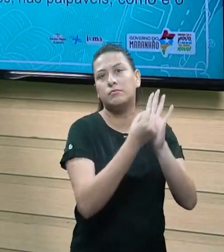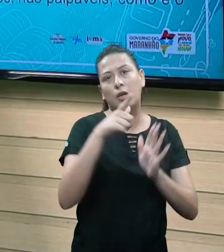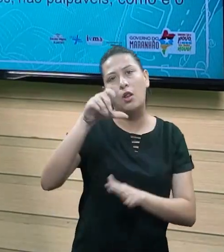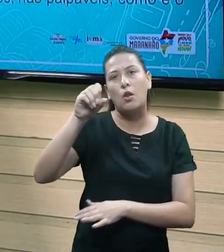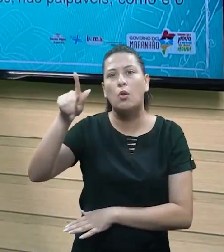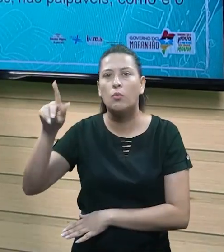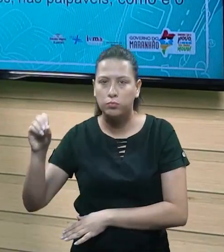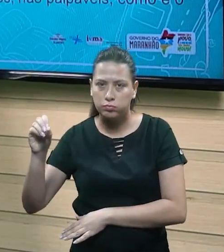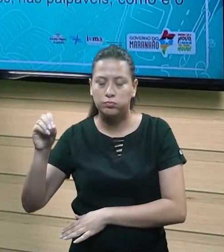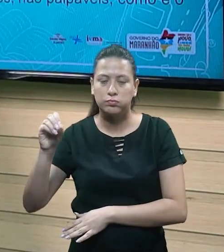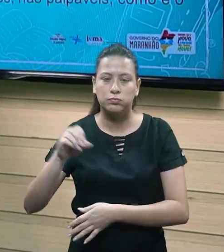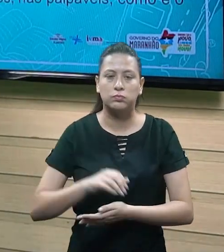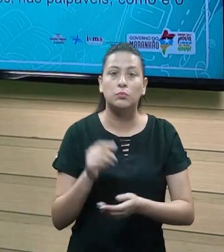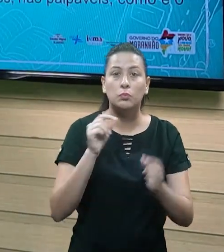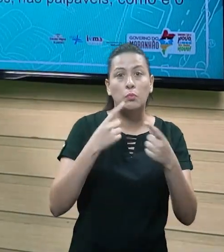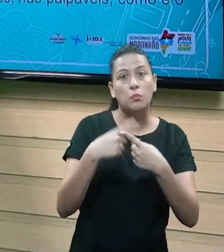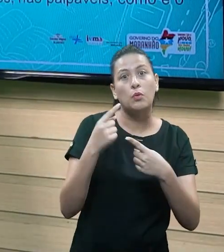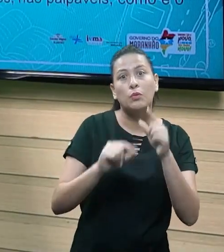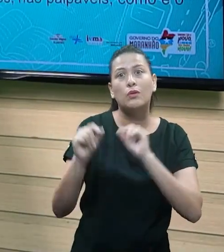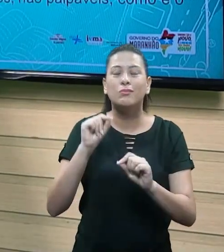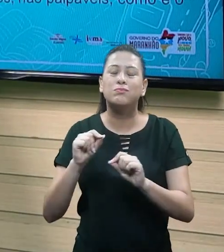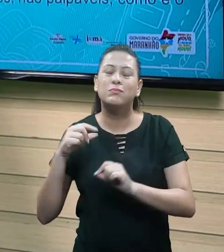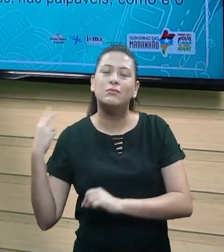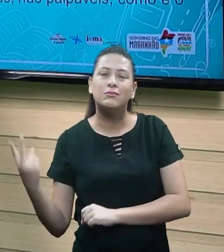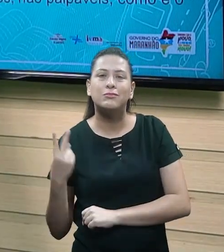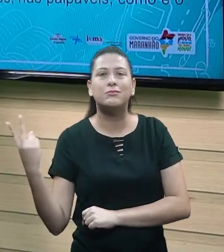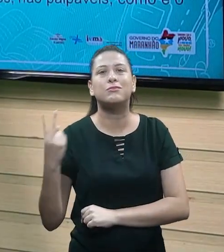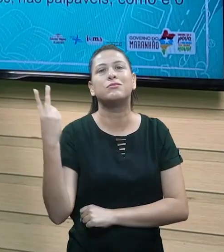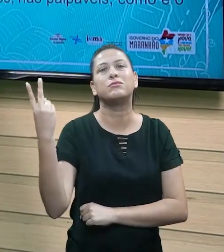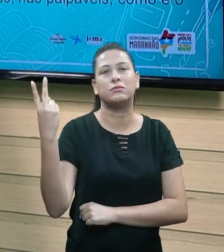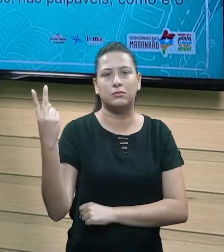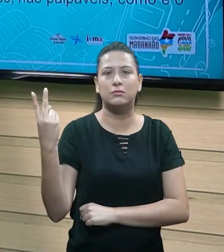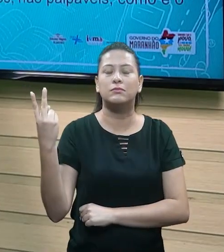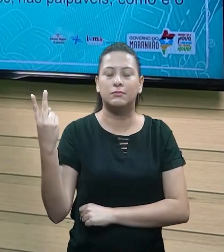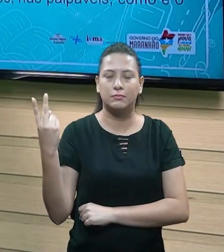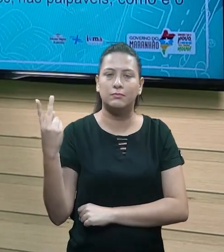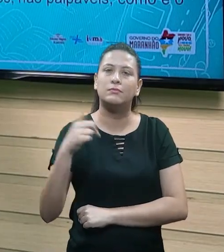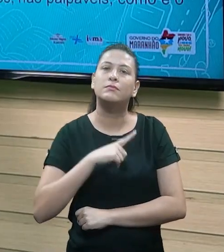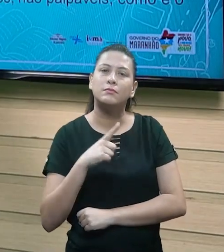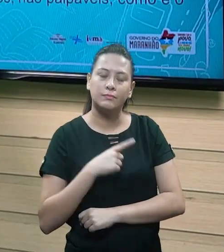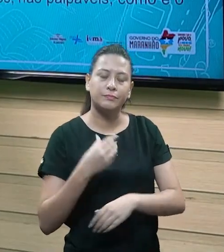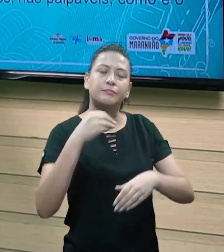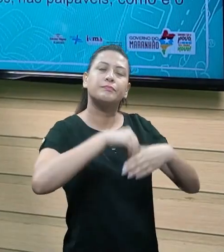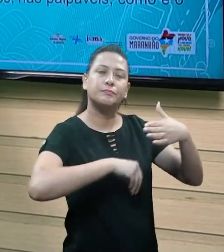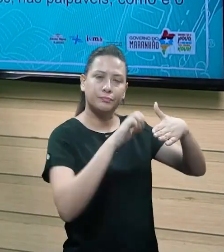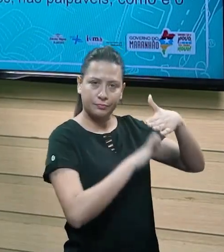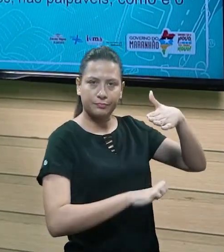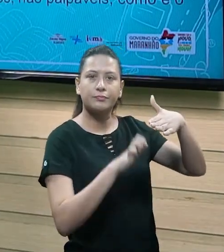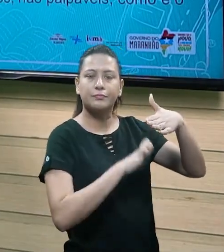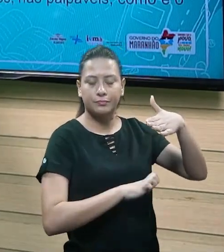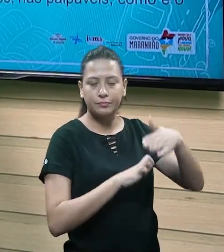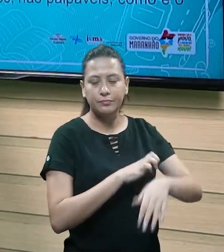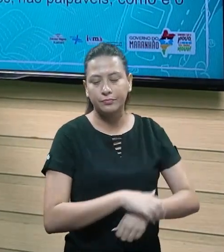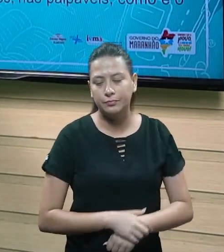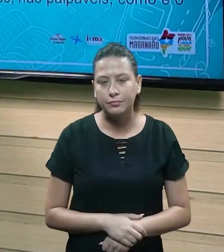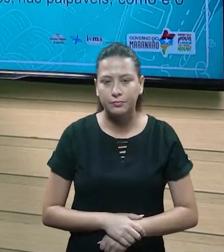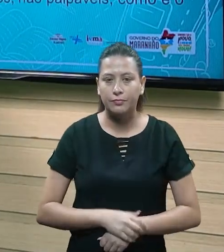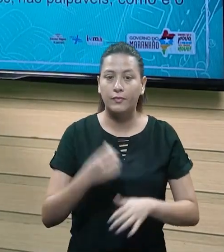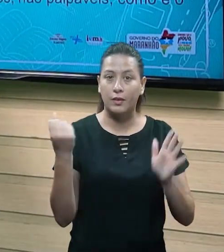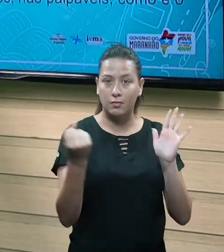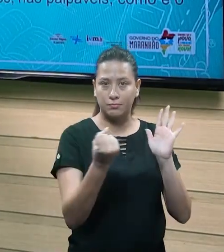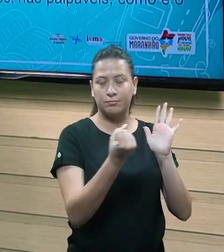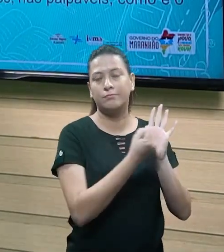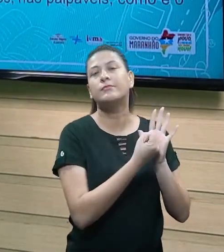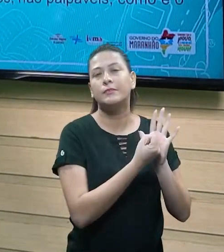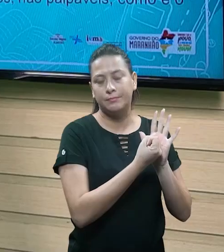Então, isso são bens intangíveis, porque isso gera valor também pra empresa, tá? Então, a partir do momento que essa patente gera valor, tá em posse dela, essa